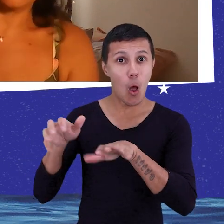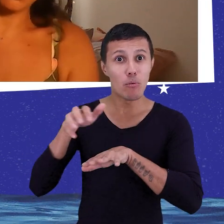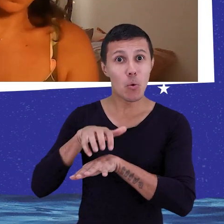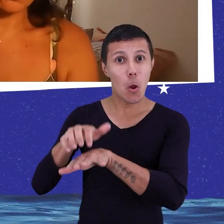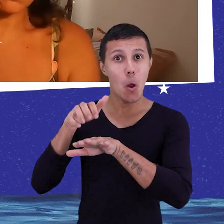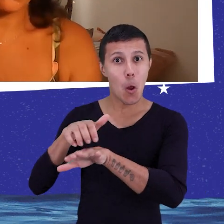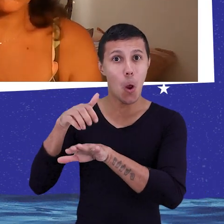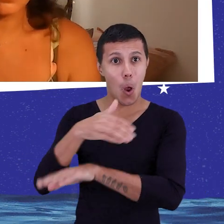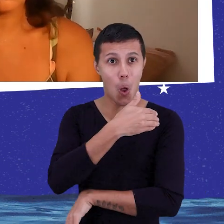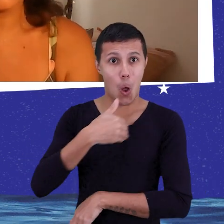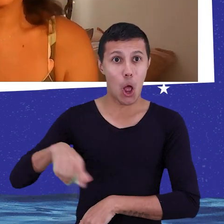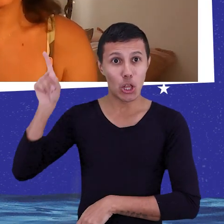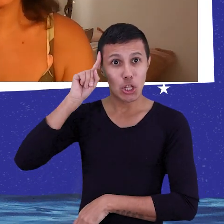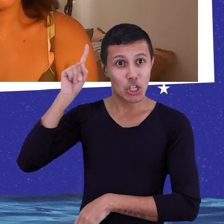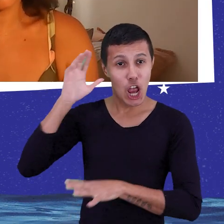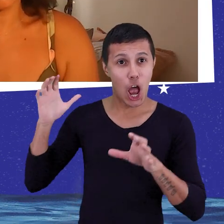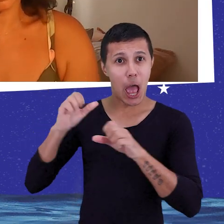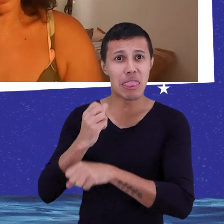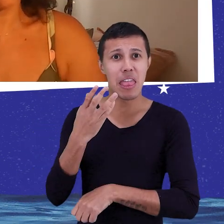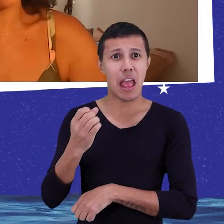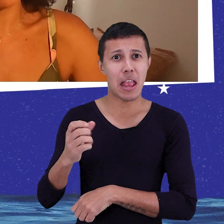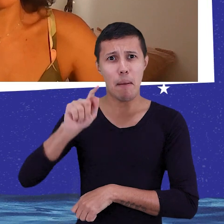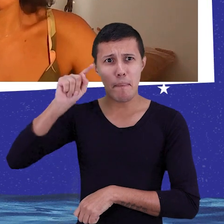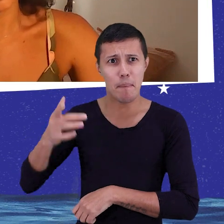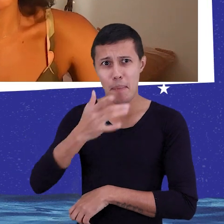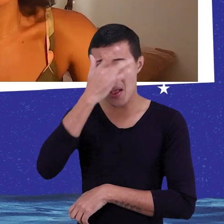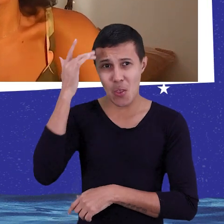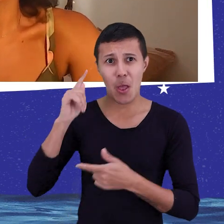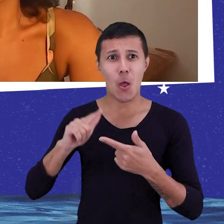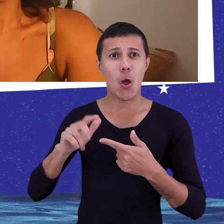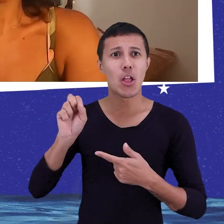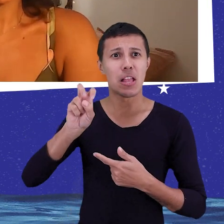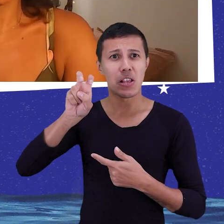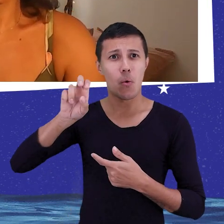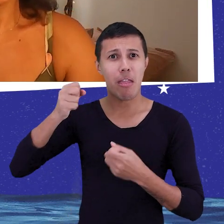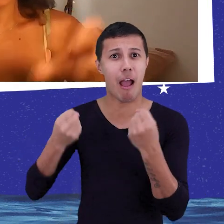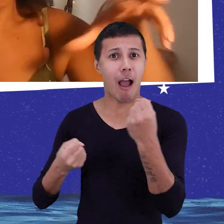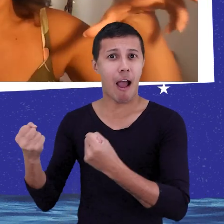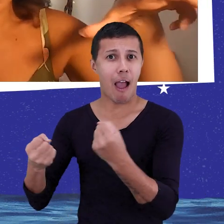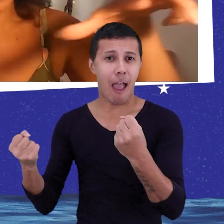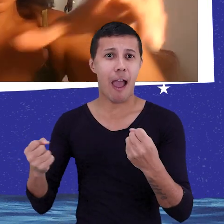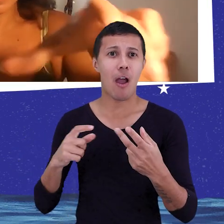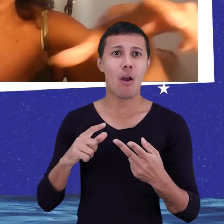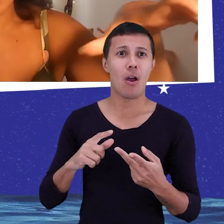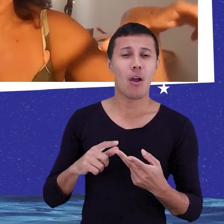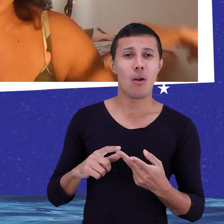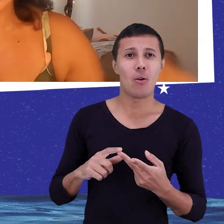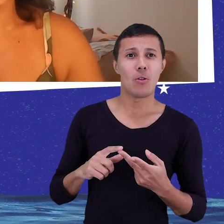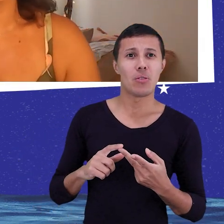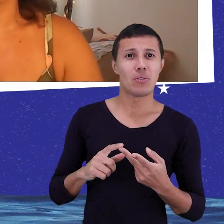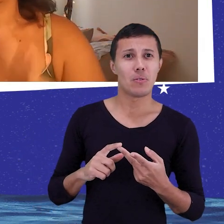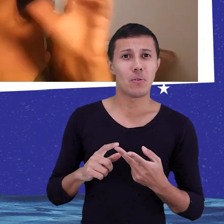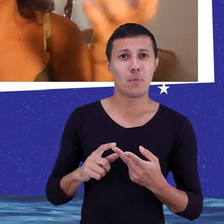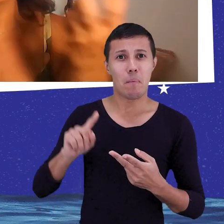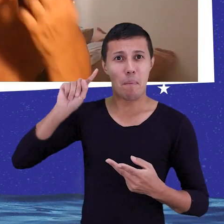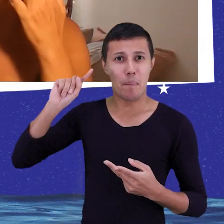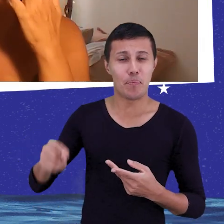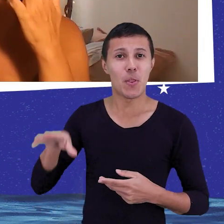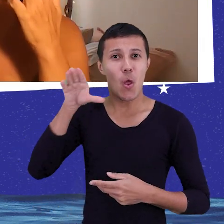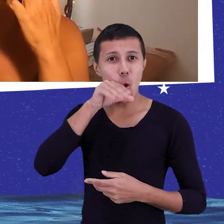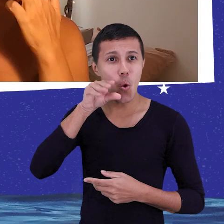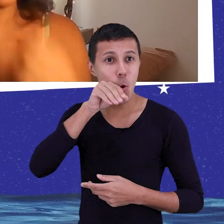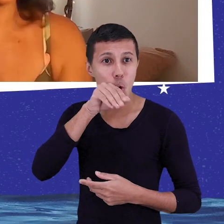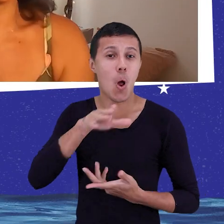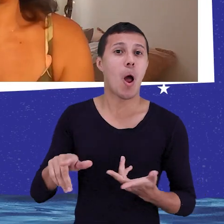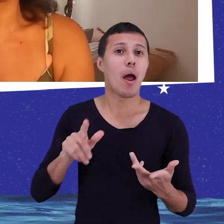transporta 300 mil pessoas por dia, tem 850 carros, 3 mil funcionários. Então, a gente pegou uma das linhas, né? Um dos